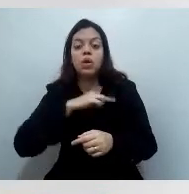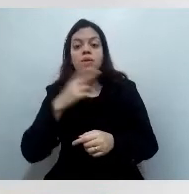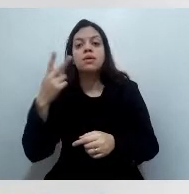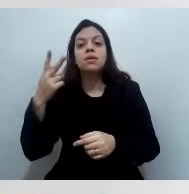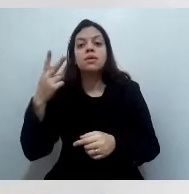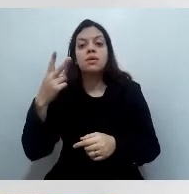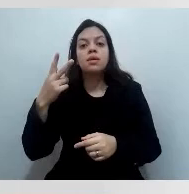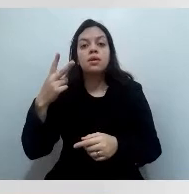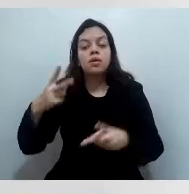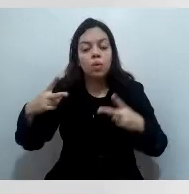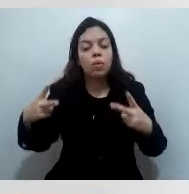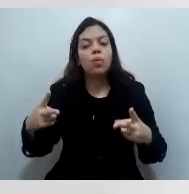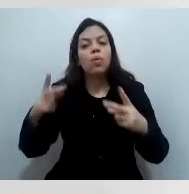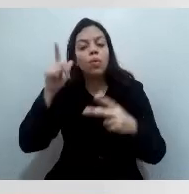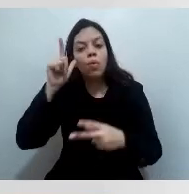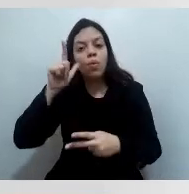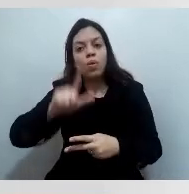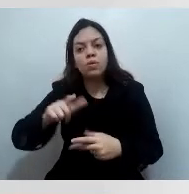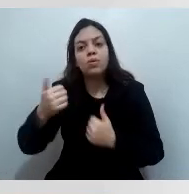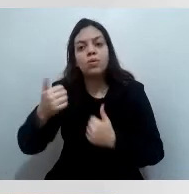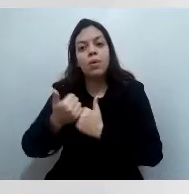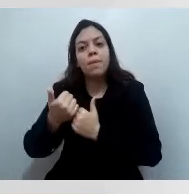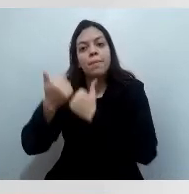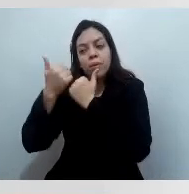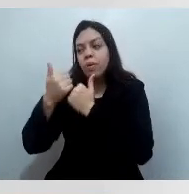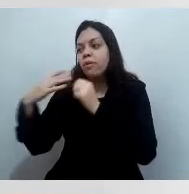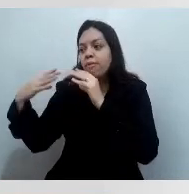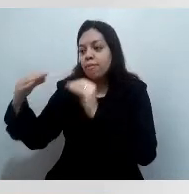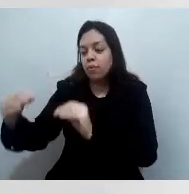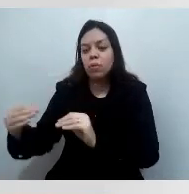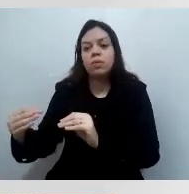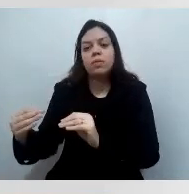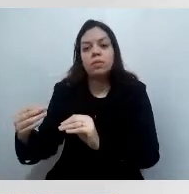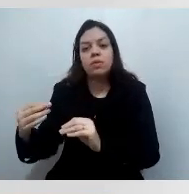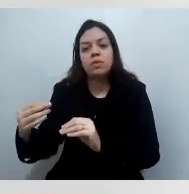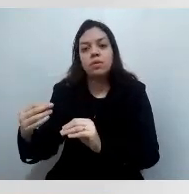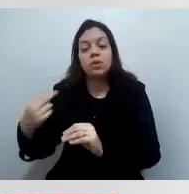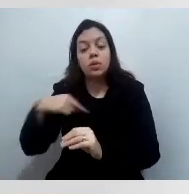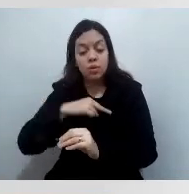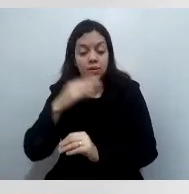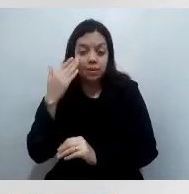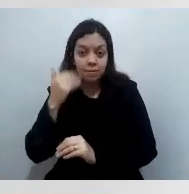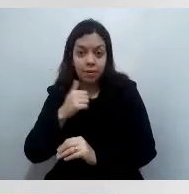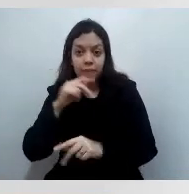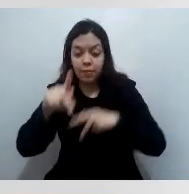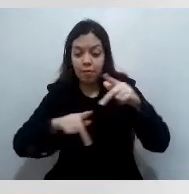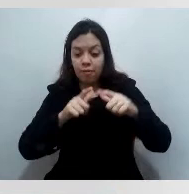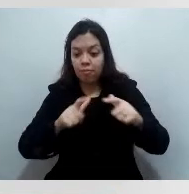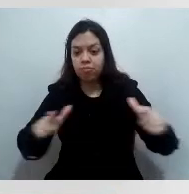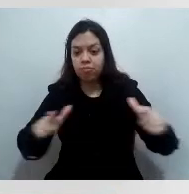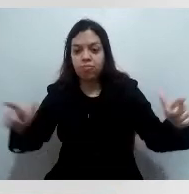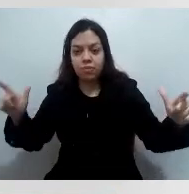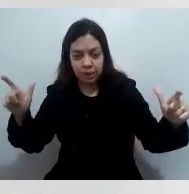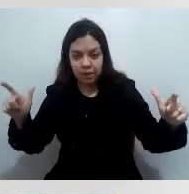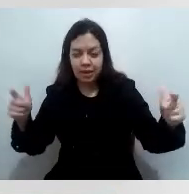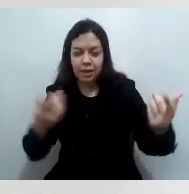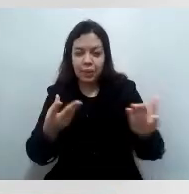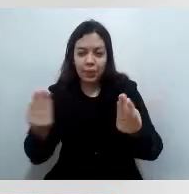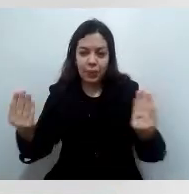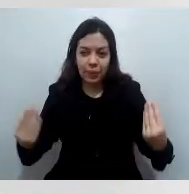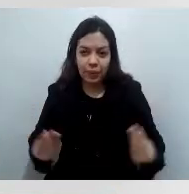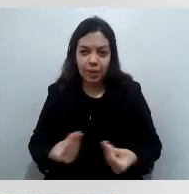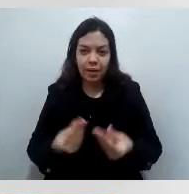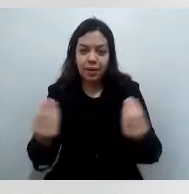apesar de ser uma população bastante grande, um número significativo de paranaenses nessa